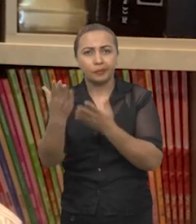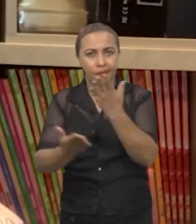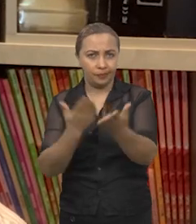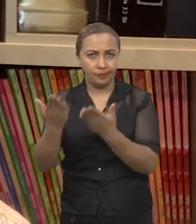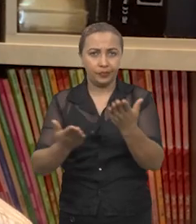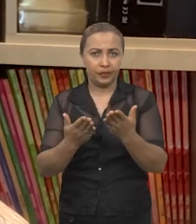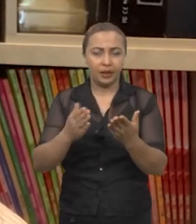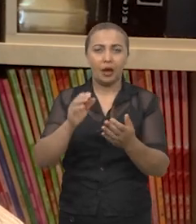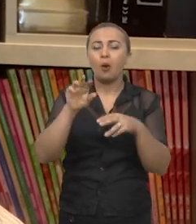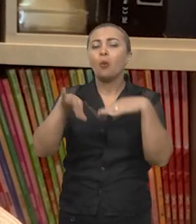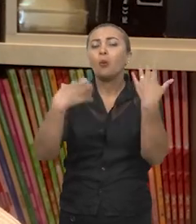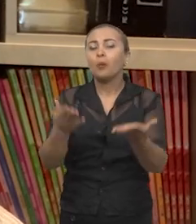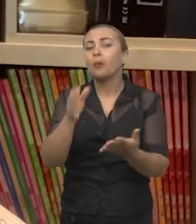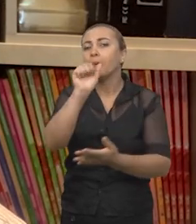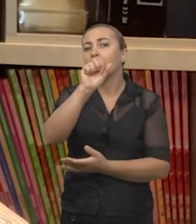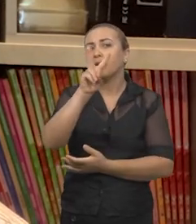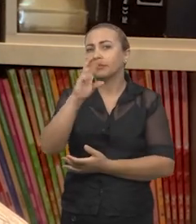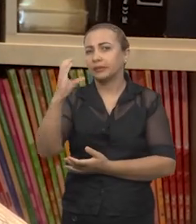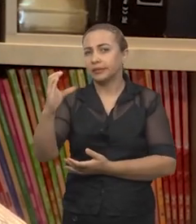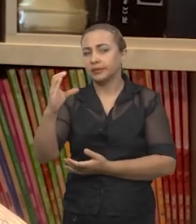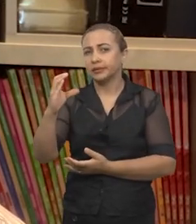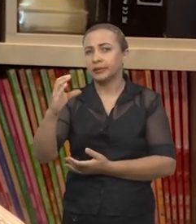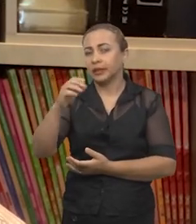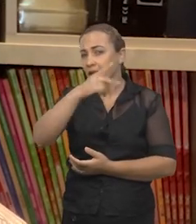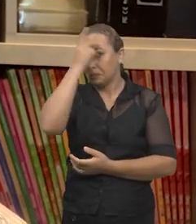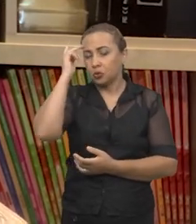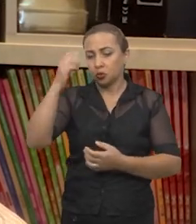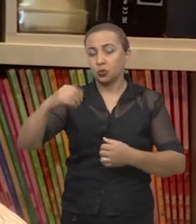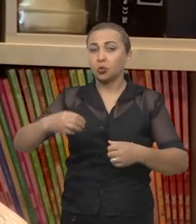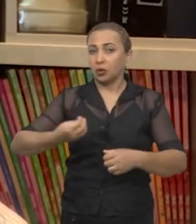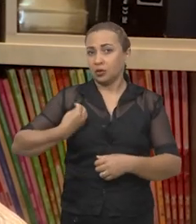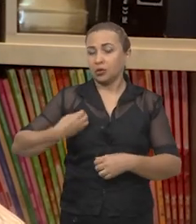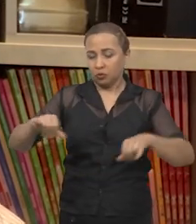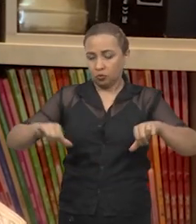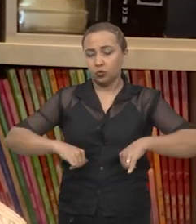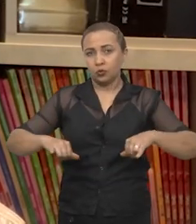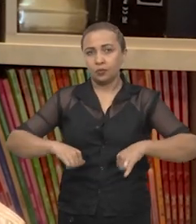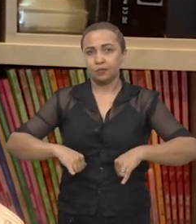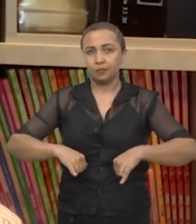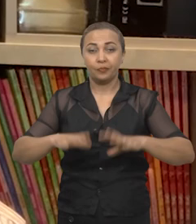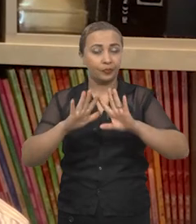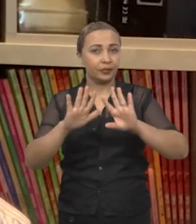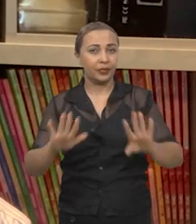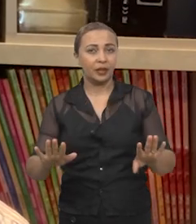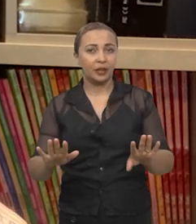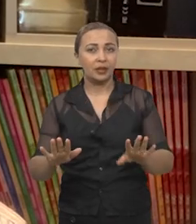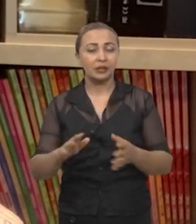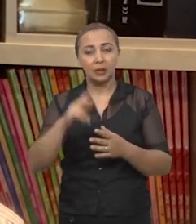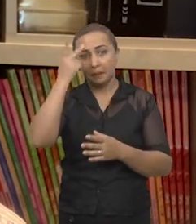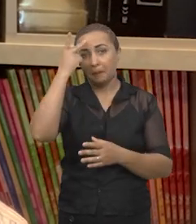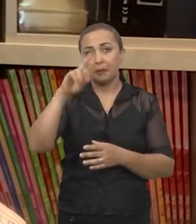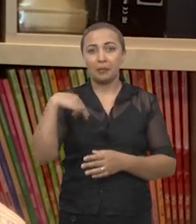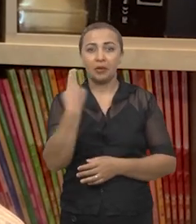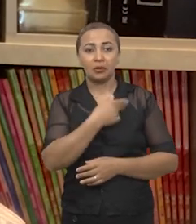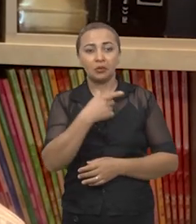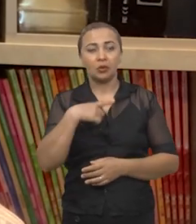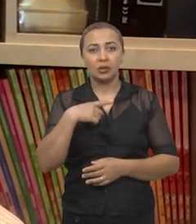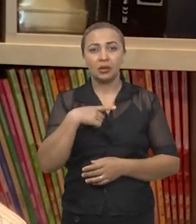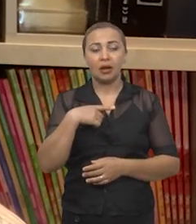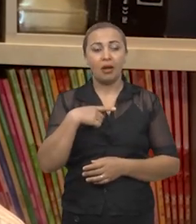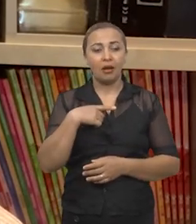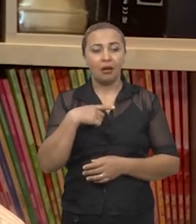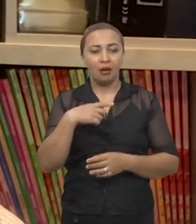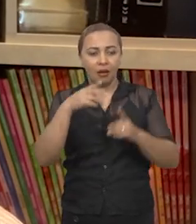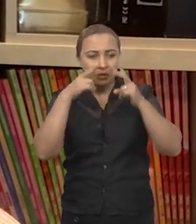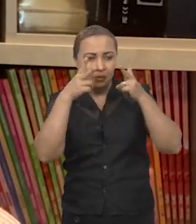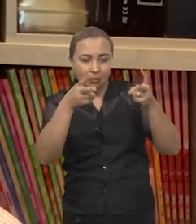que tipo de AVC está acometendo aquele indivíduo. Então, para a gente ter esse diagnóstico